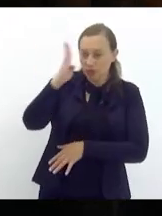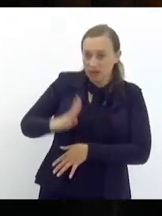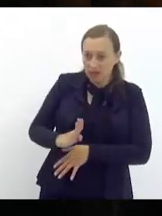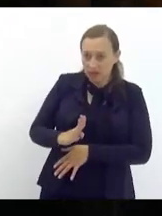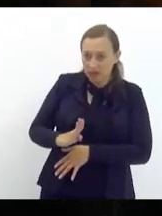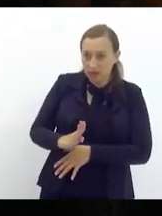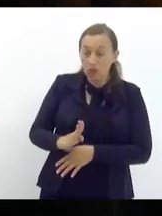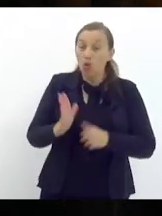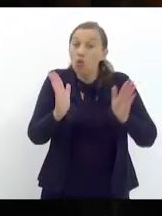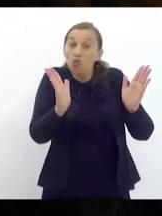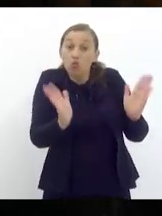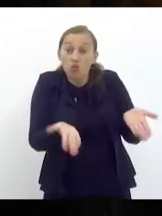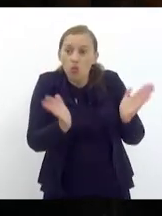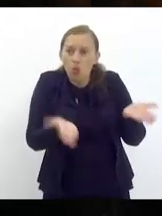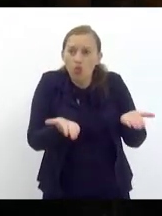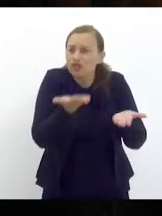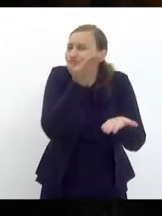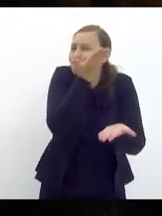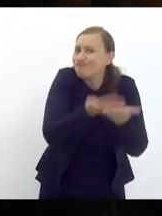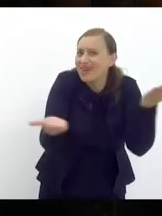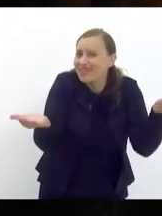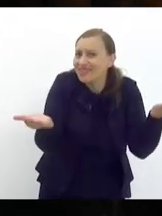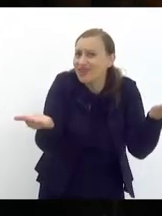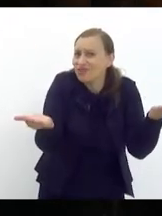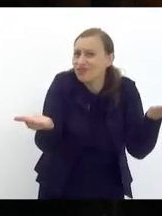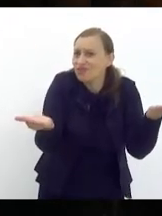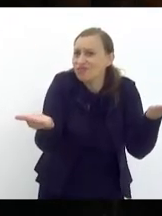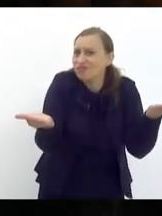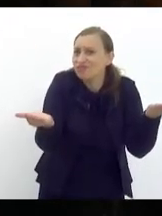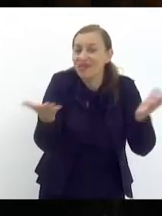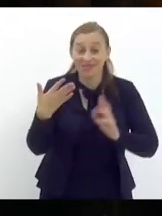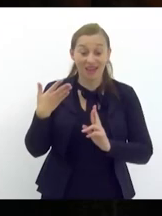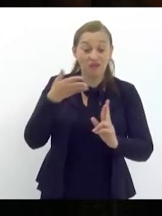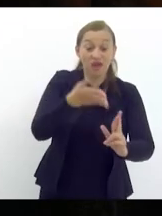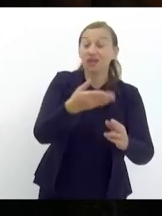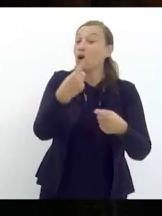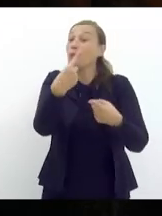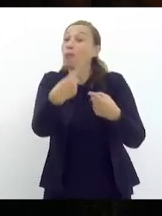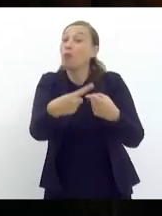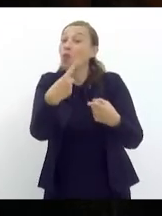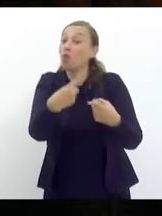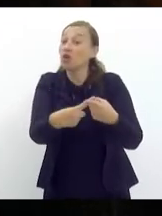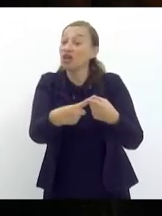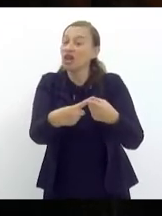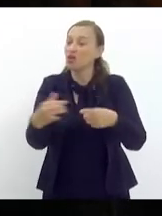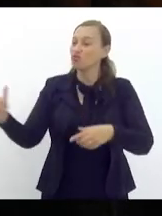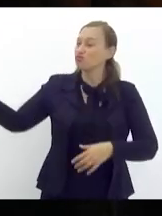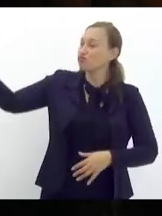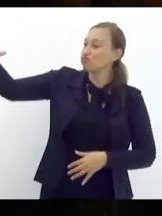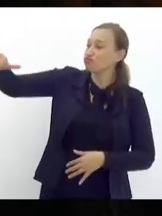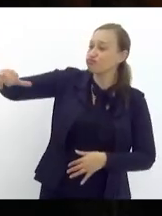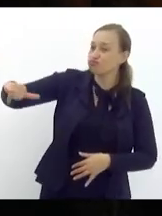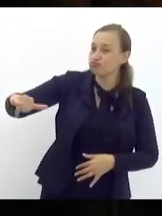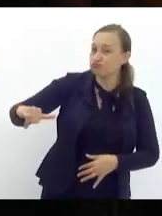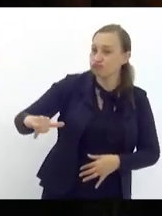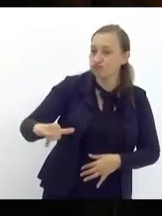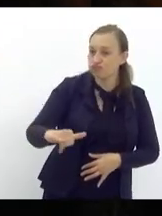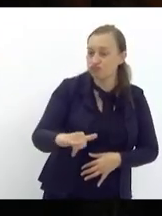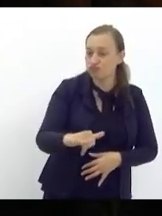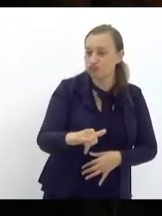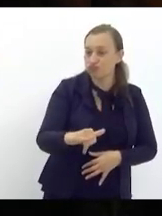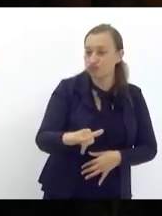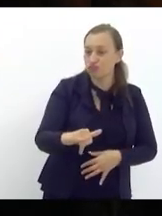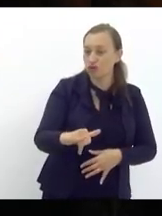já perdeu esse status porque as pontes aéreas se dão do Santos